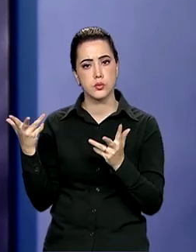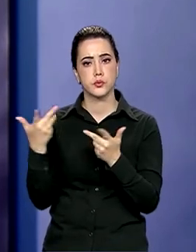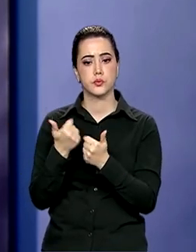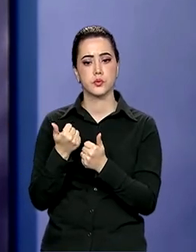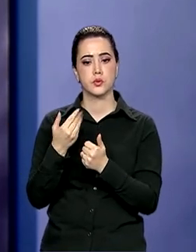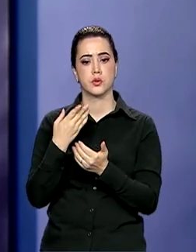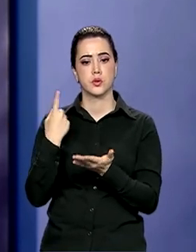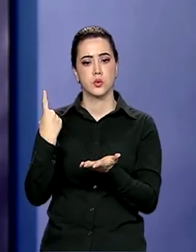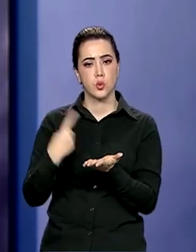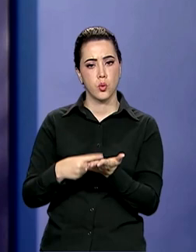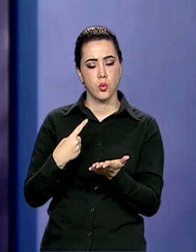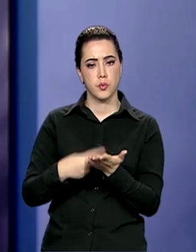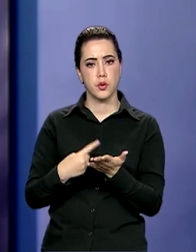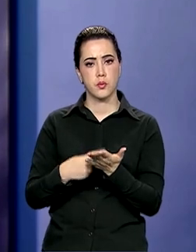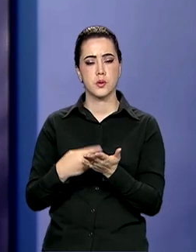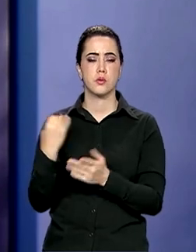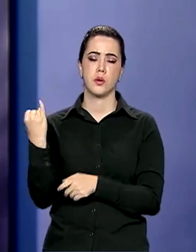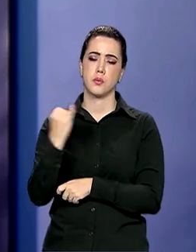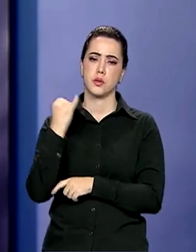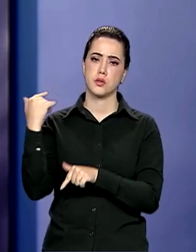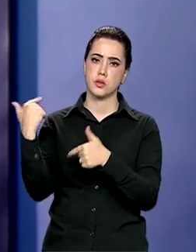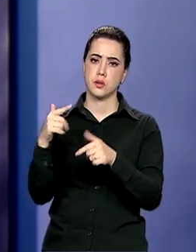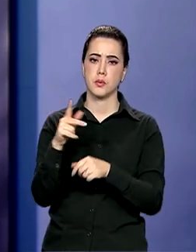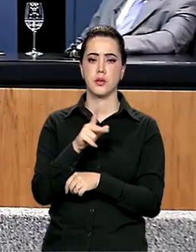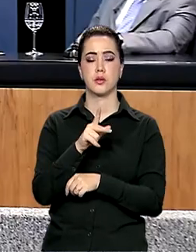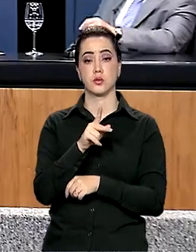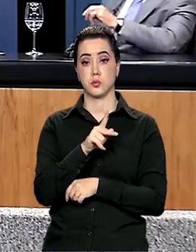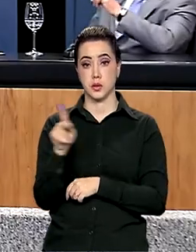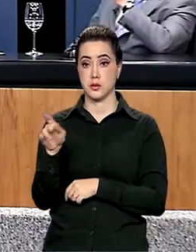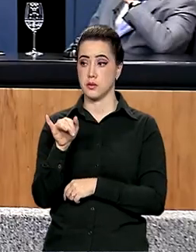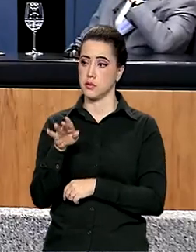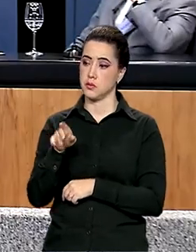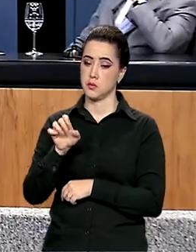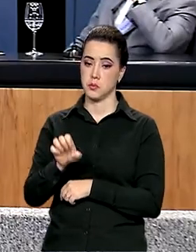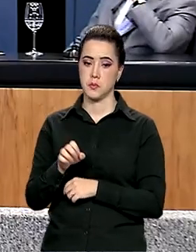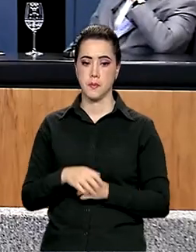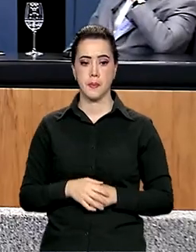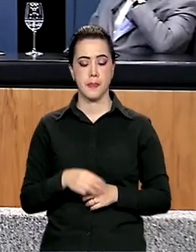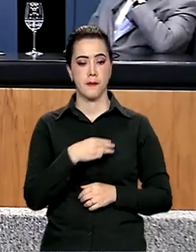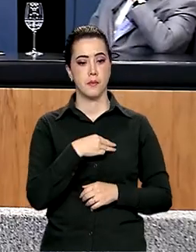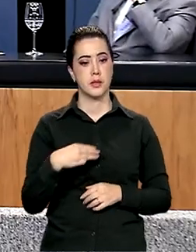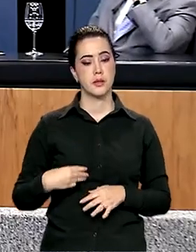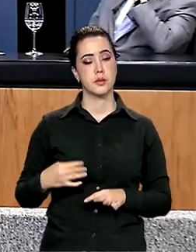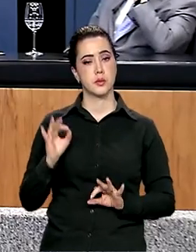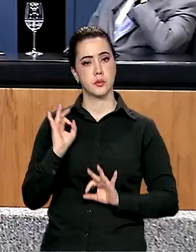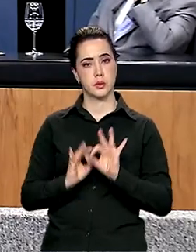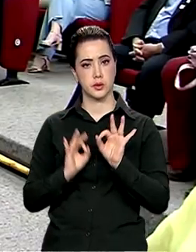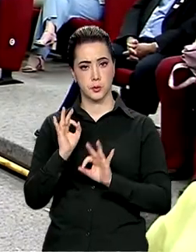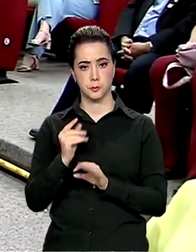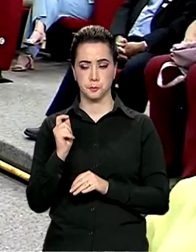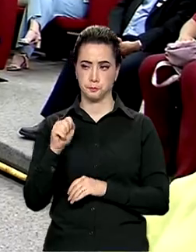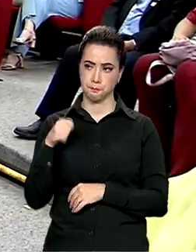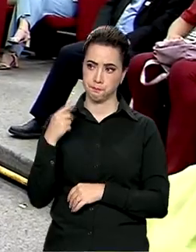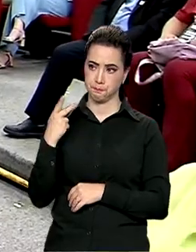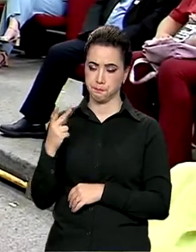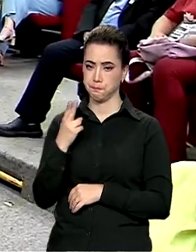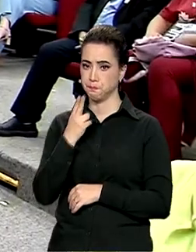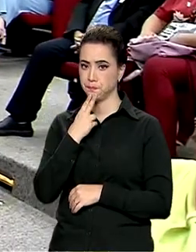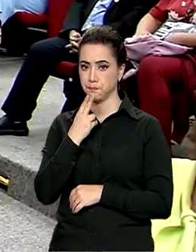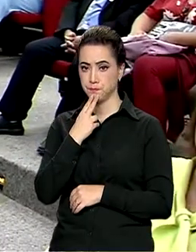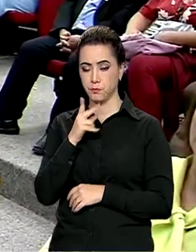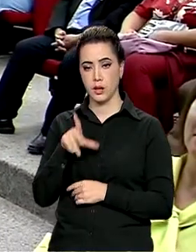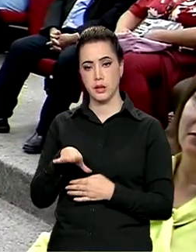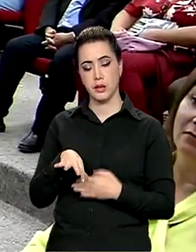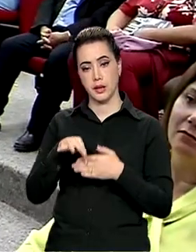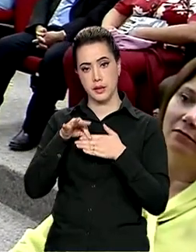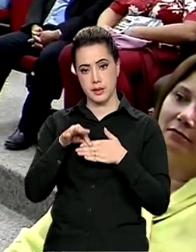da preciosa incumbência de presidir o IBGE. A ministra do Planejamento, Simone Tebet, que comanda a pasta